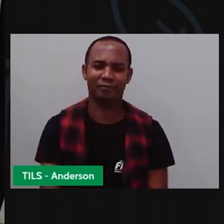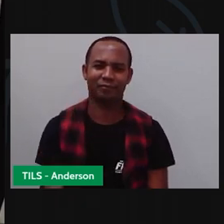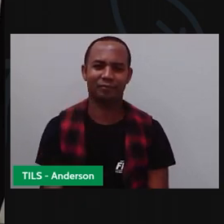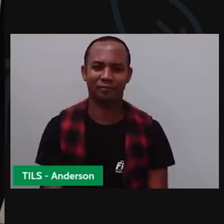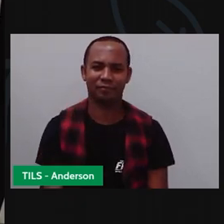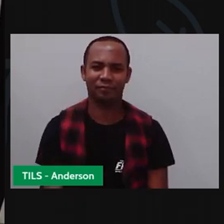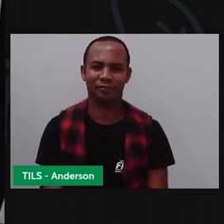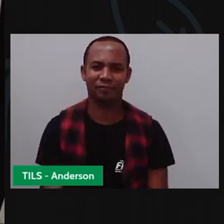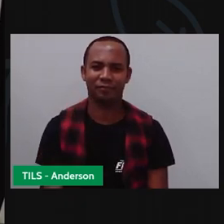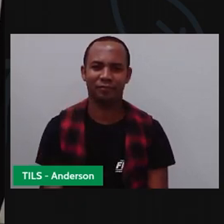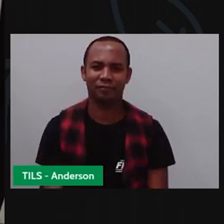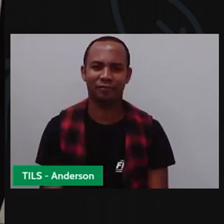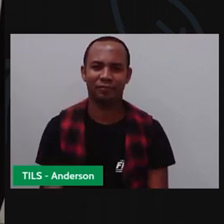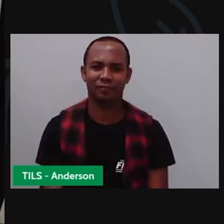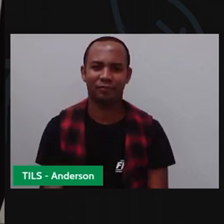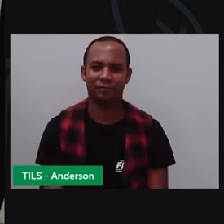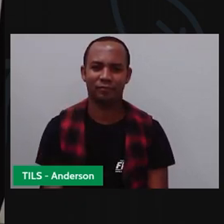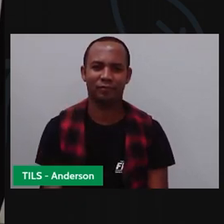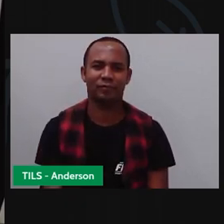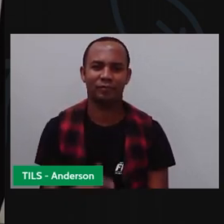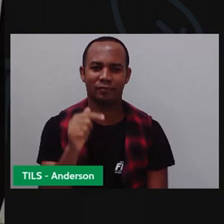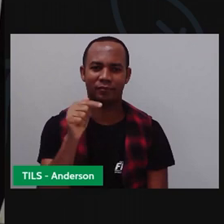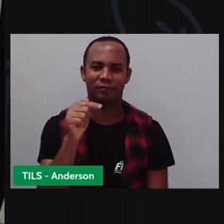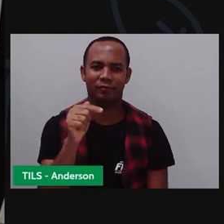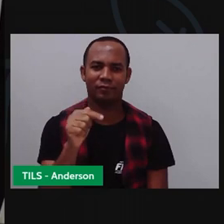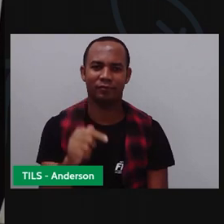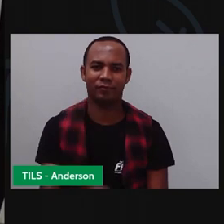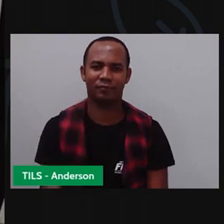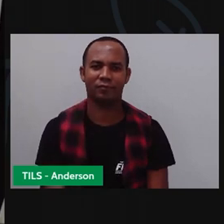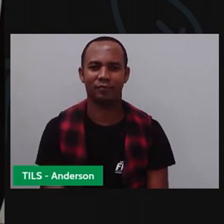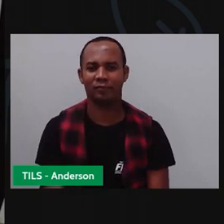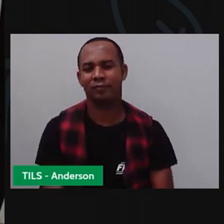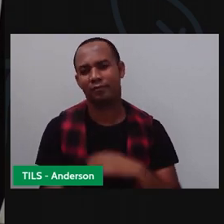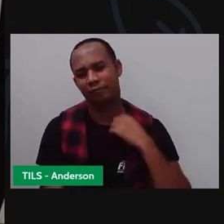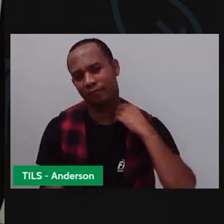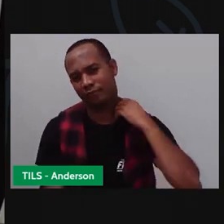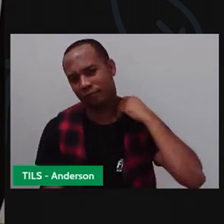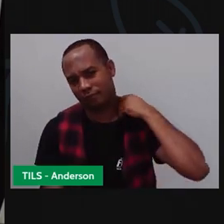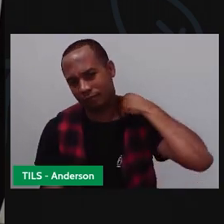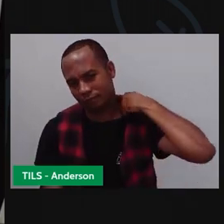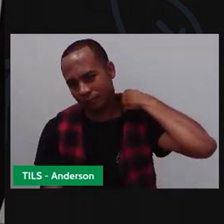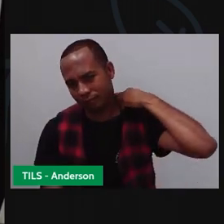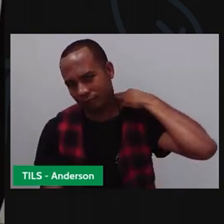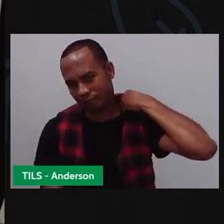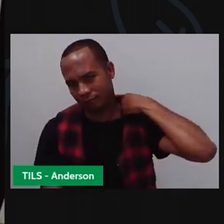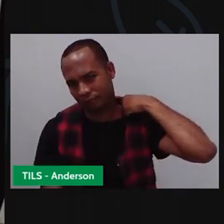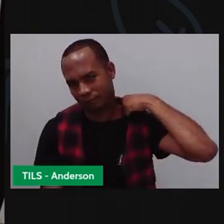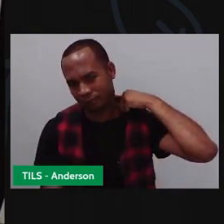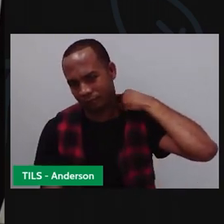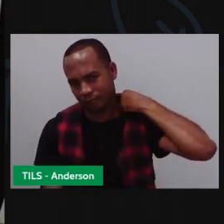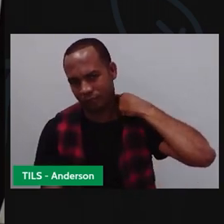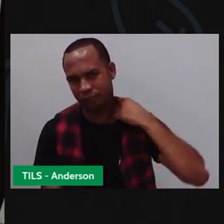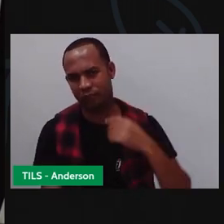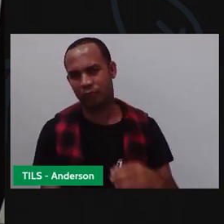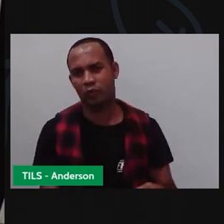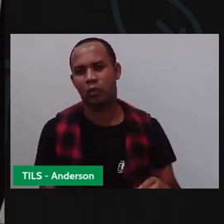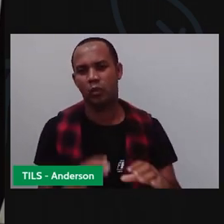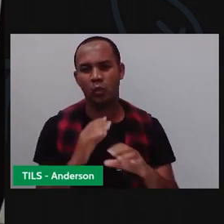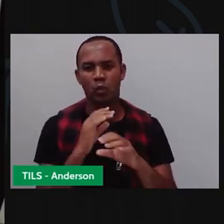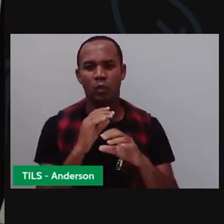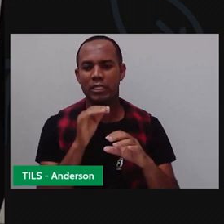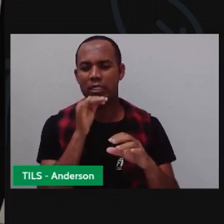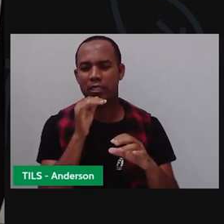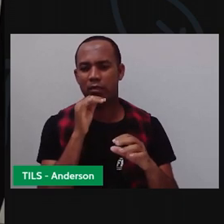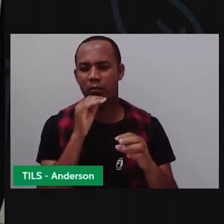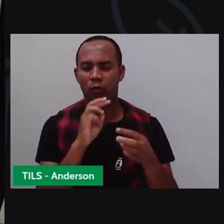Sete. E sete vezes um, que é igual a? Sete. Fica uma informação aí de matemática que todo número que é multiplicado por